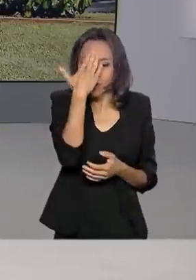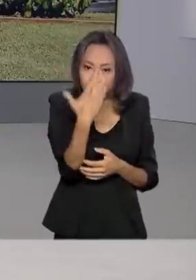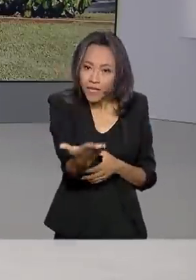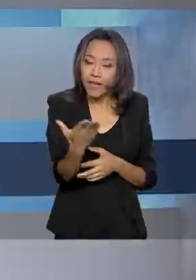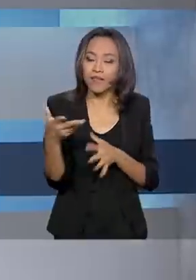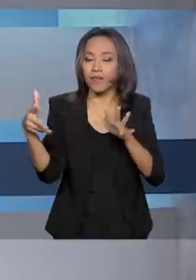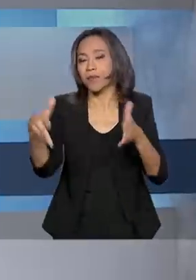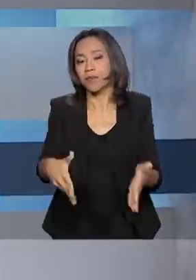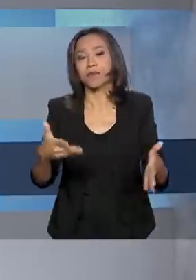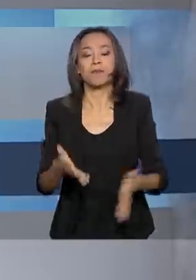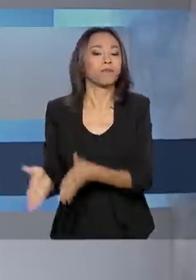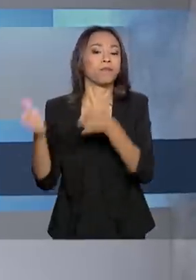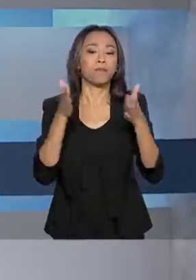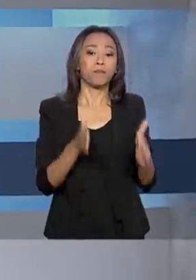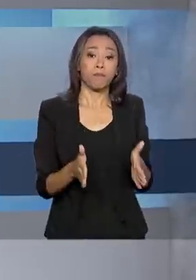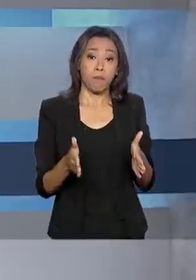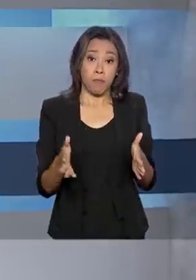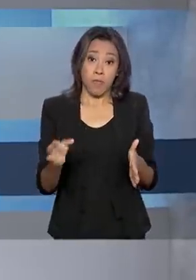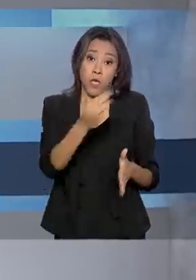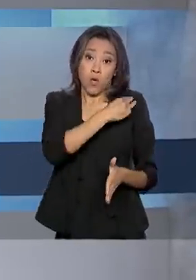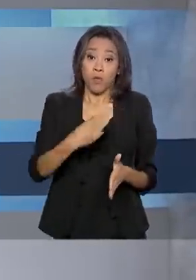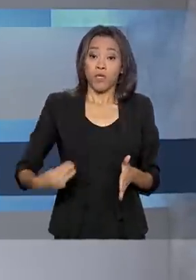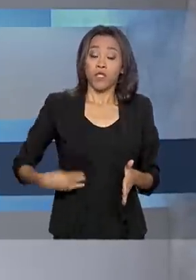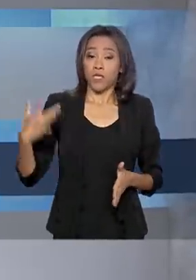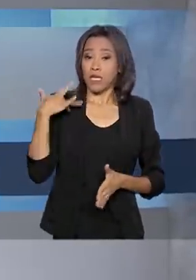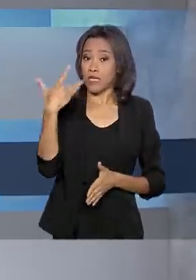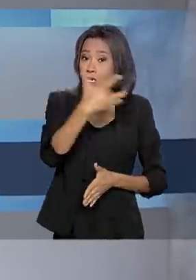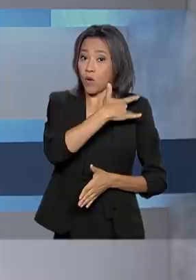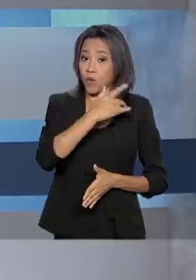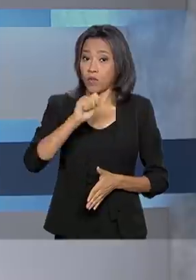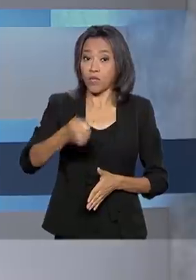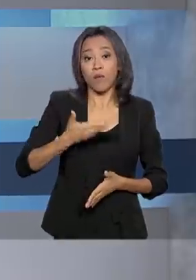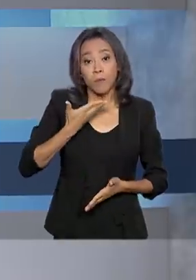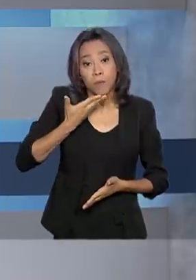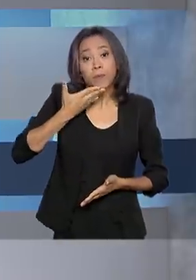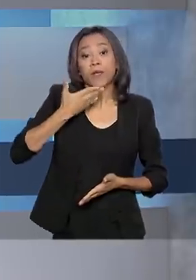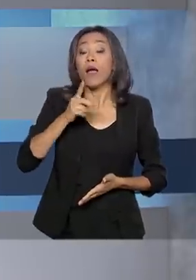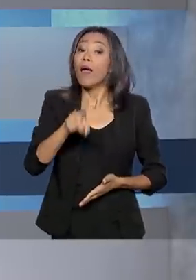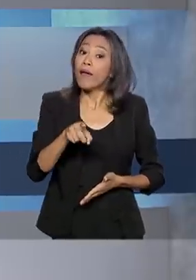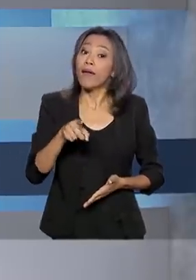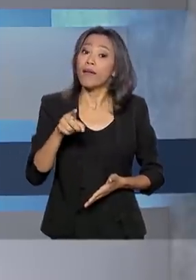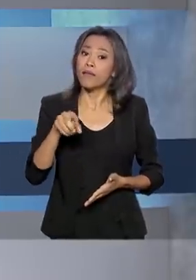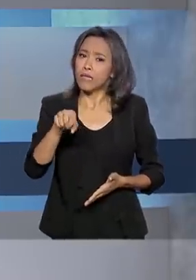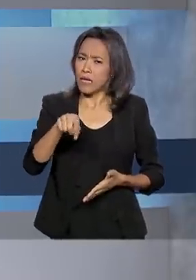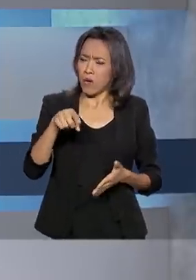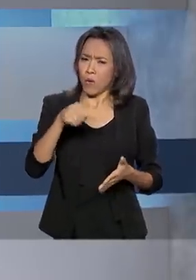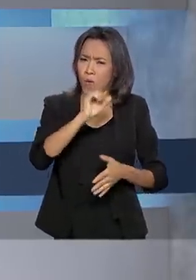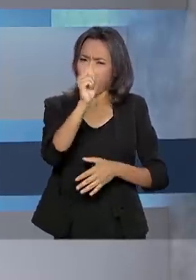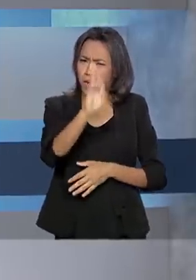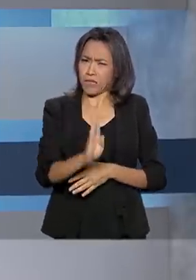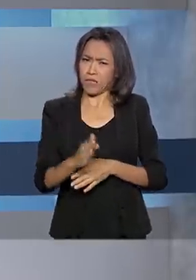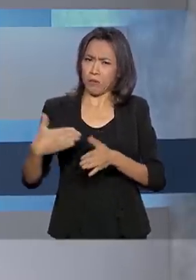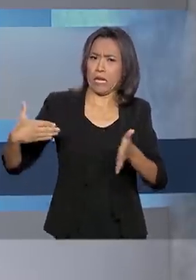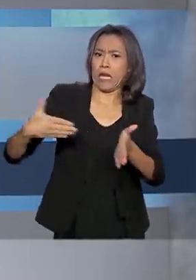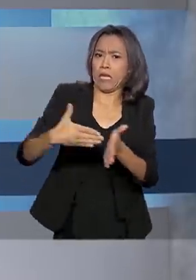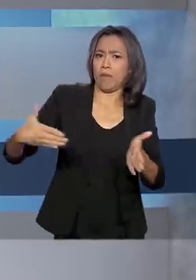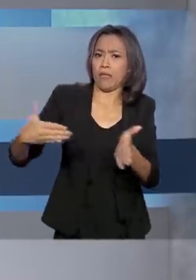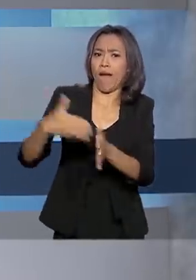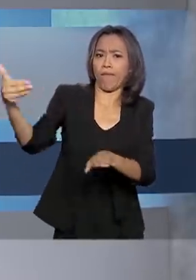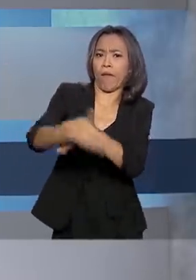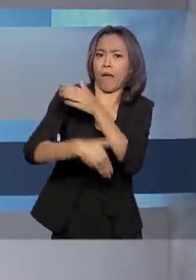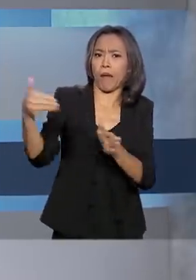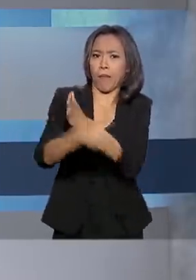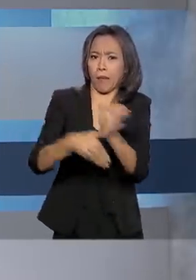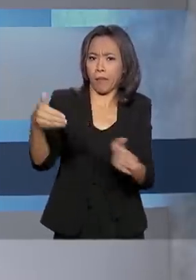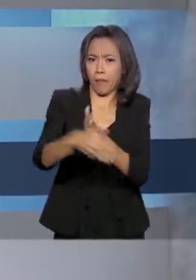participação. E o ministro da Saúde, Luiz Henrique Mandetta, também descartou a hipótese de o Brasil limitar o ingresso de estrangeiros como forma